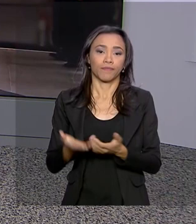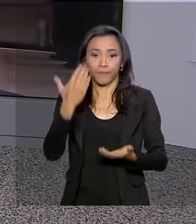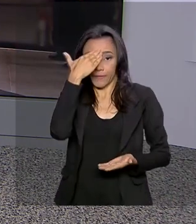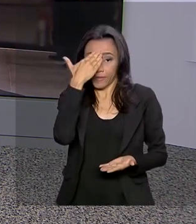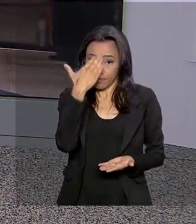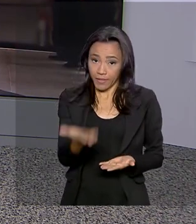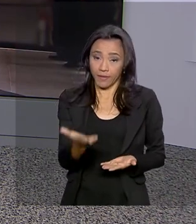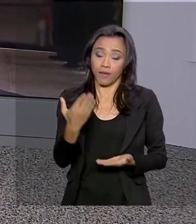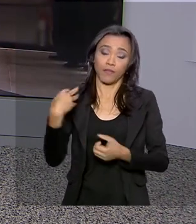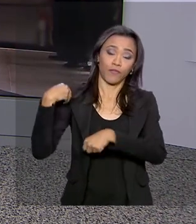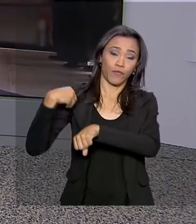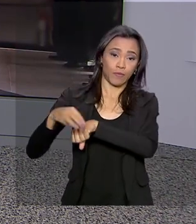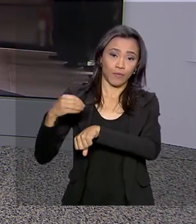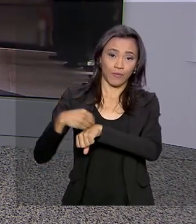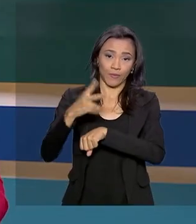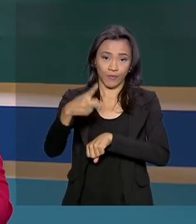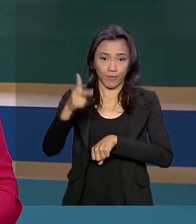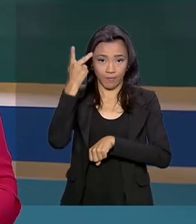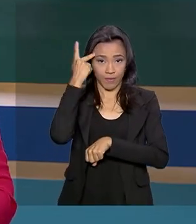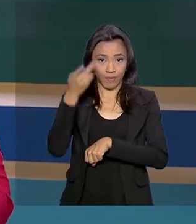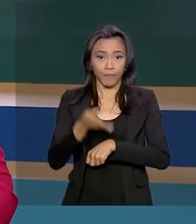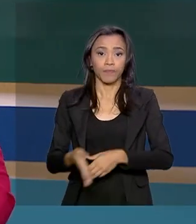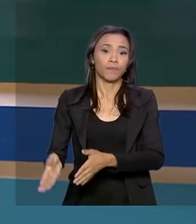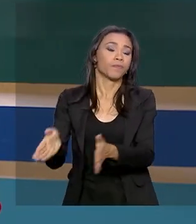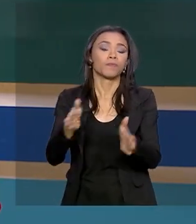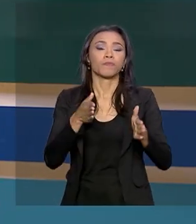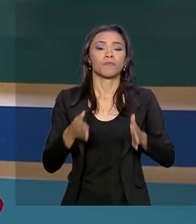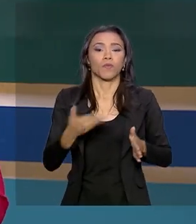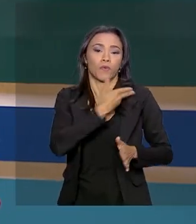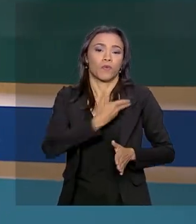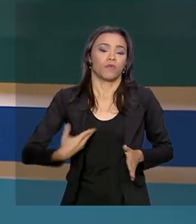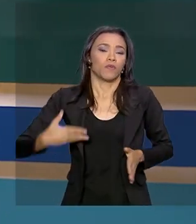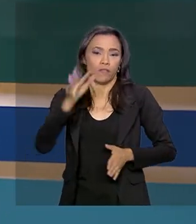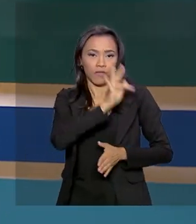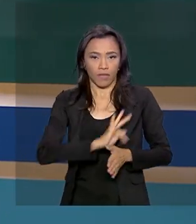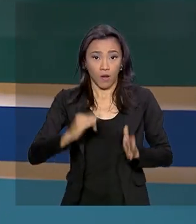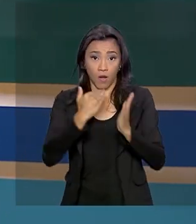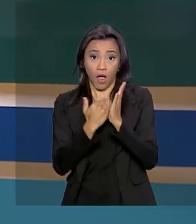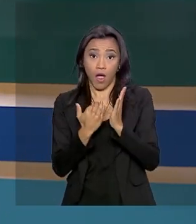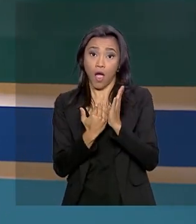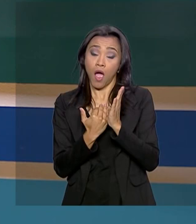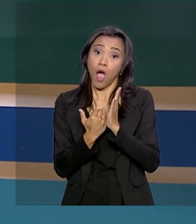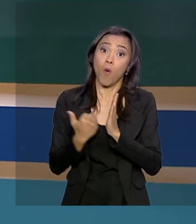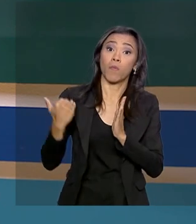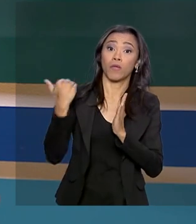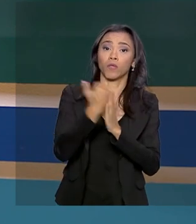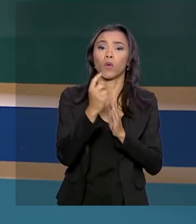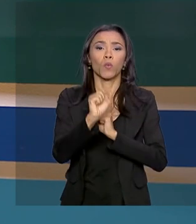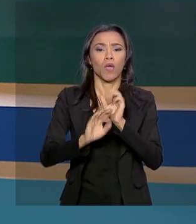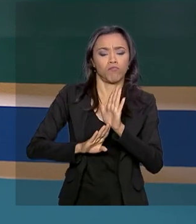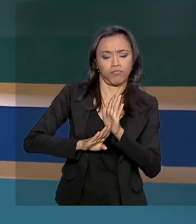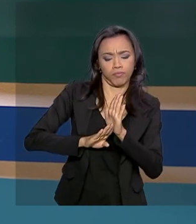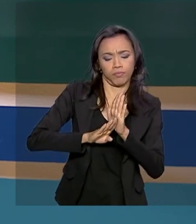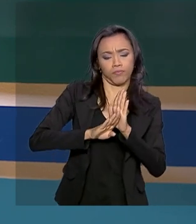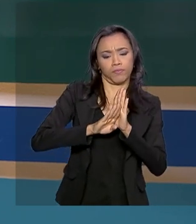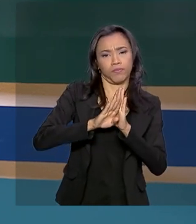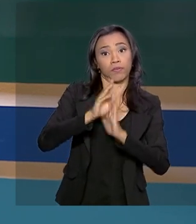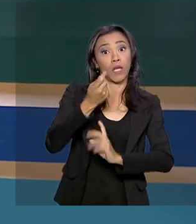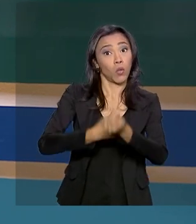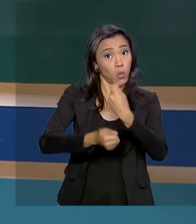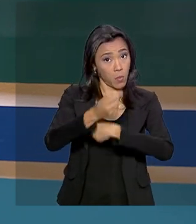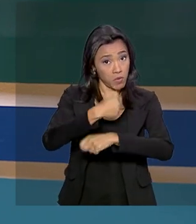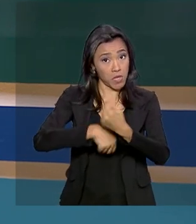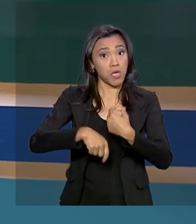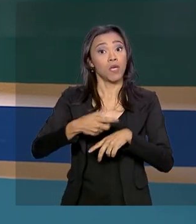informações, Ricardo, direto de São Paulo. O governo federal aumentou a projeção da economia deste ano e acredita que, a partir de